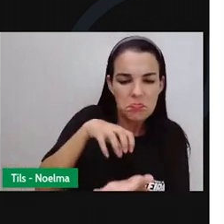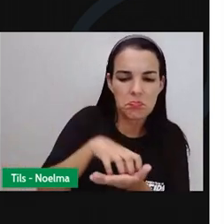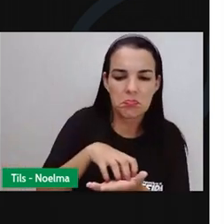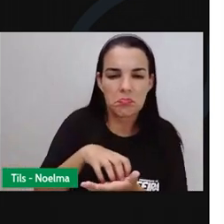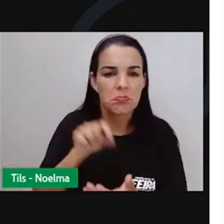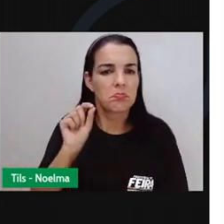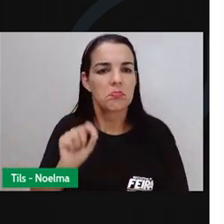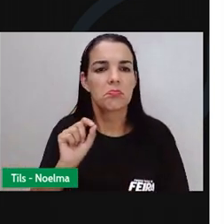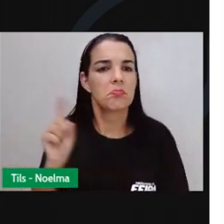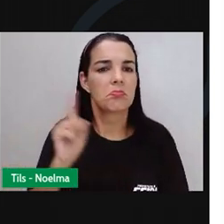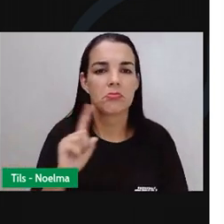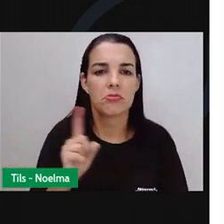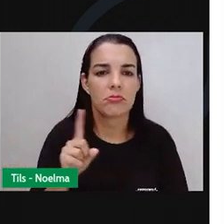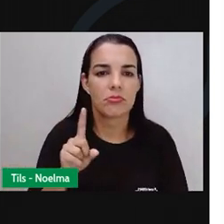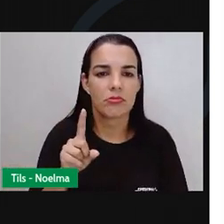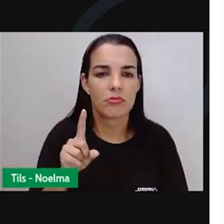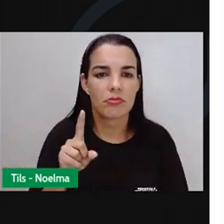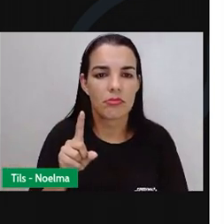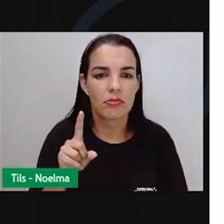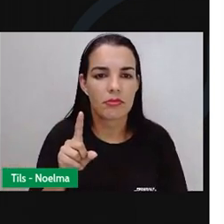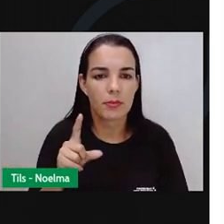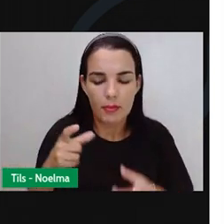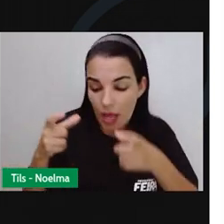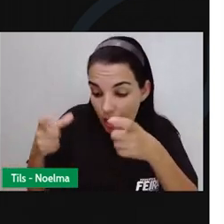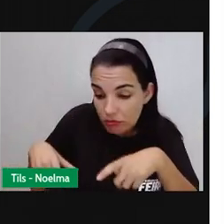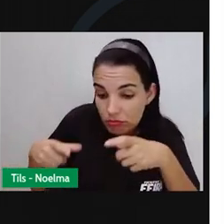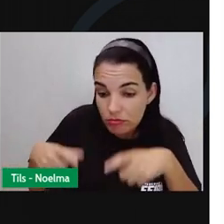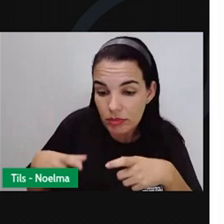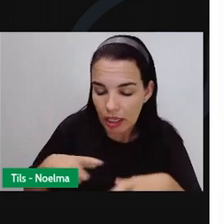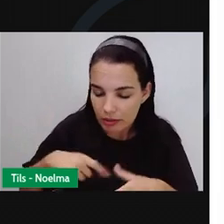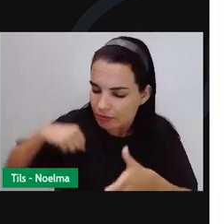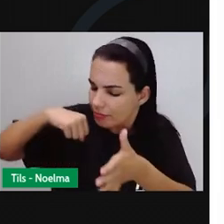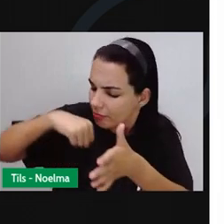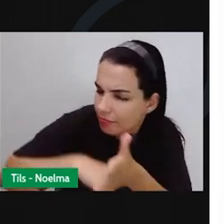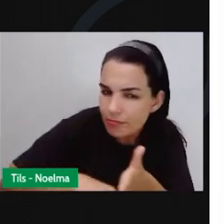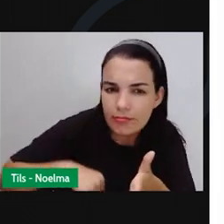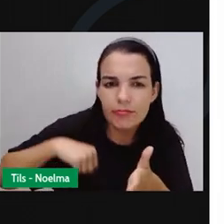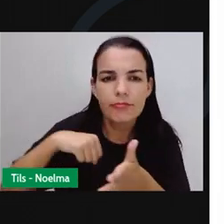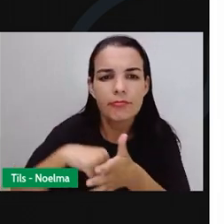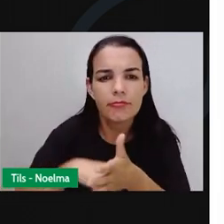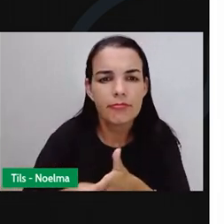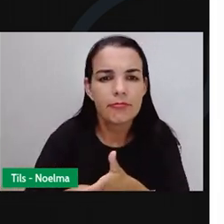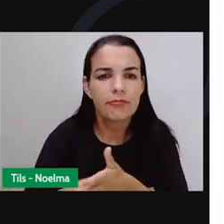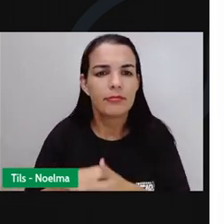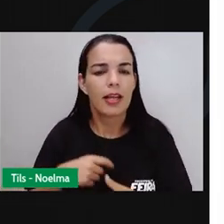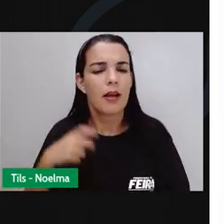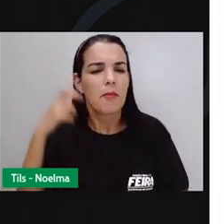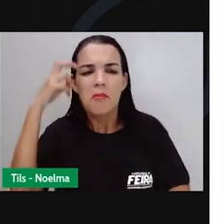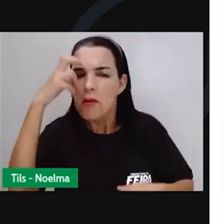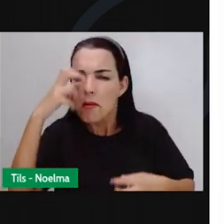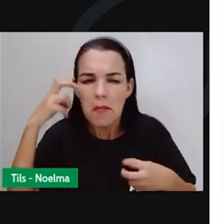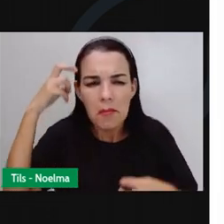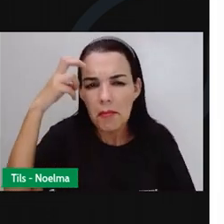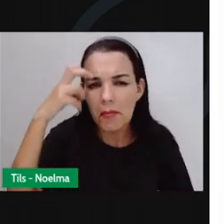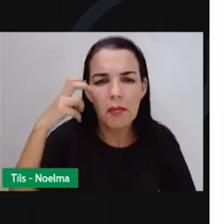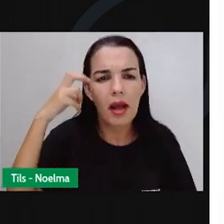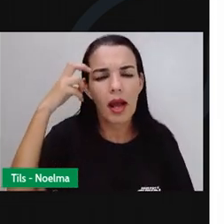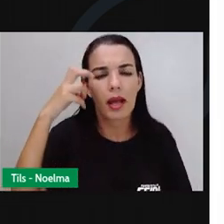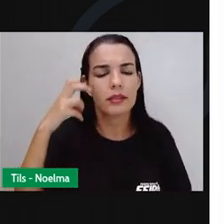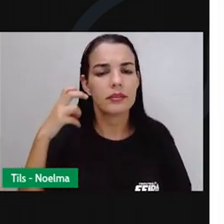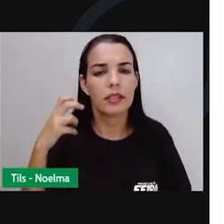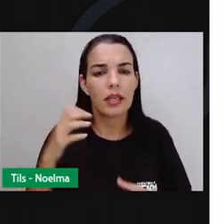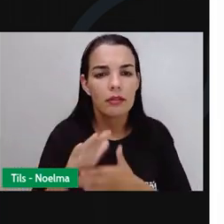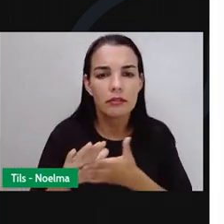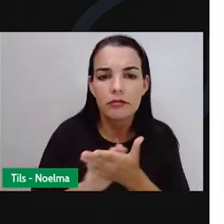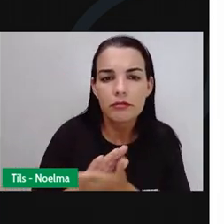islamita nem cristã. Cumpre sem pressa a jornada, não está preocupada aqui com o